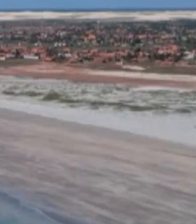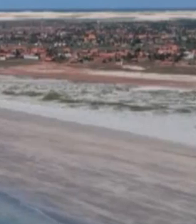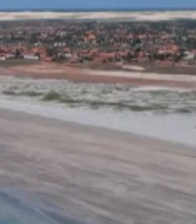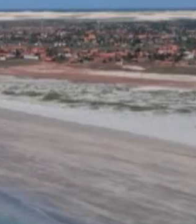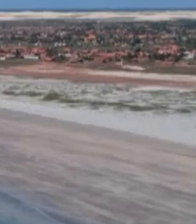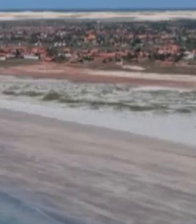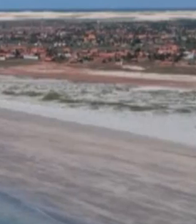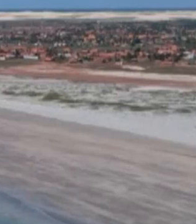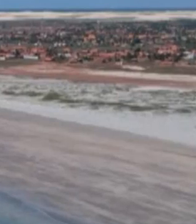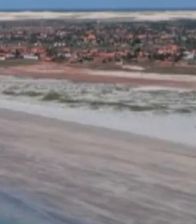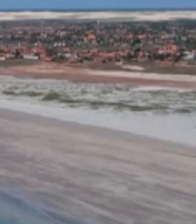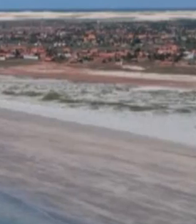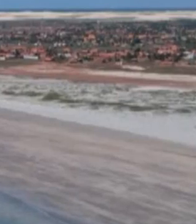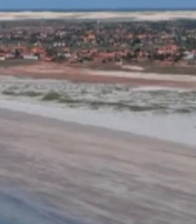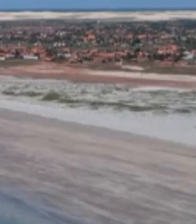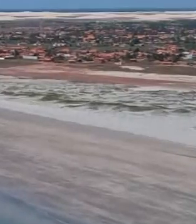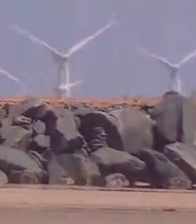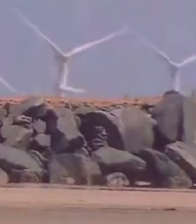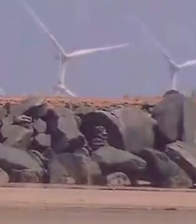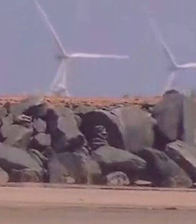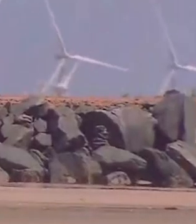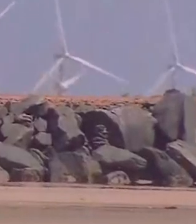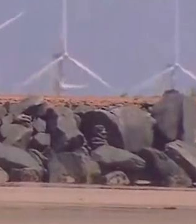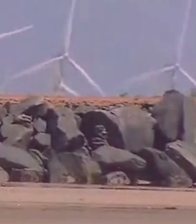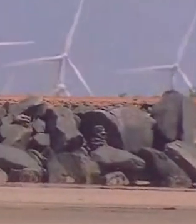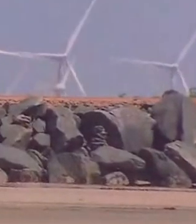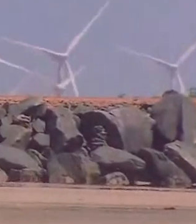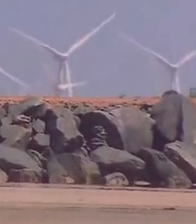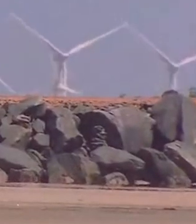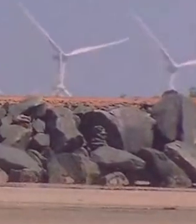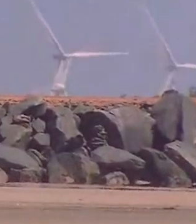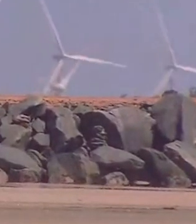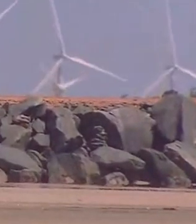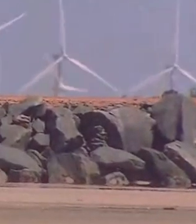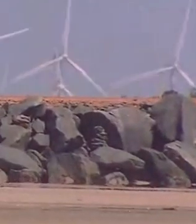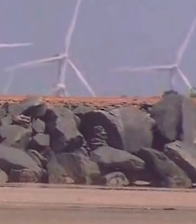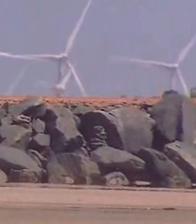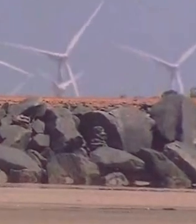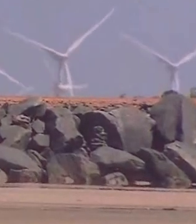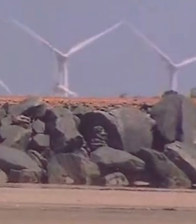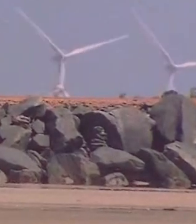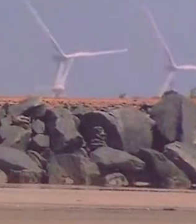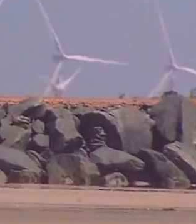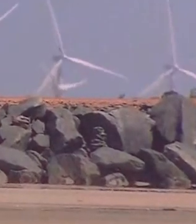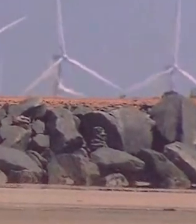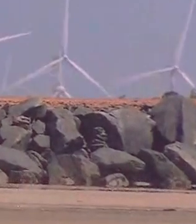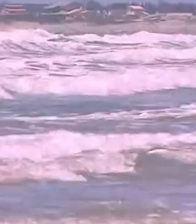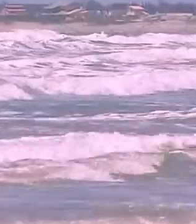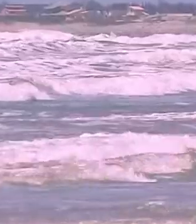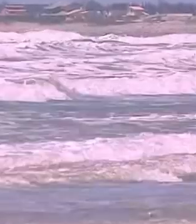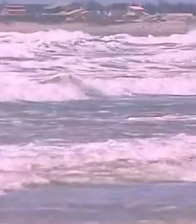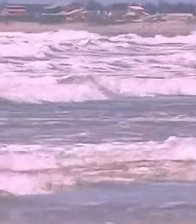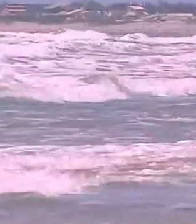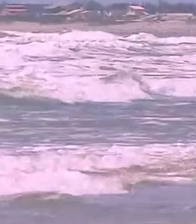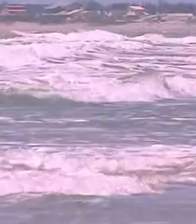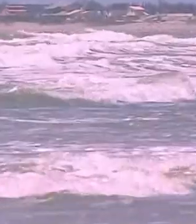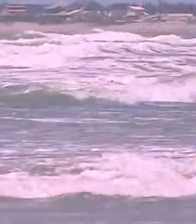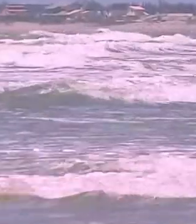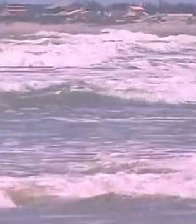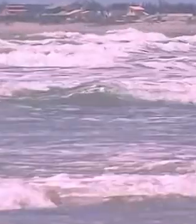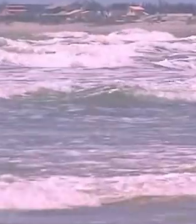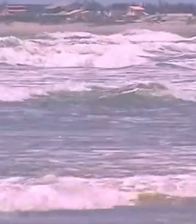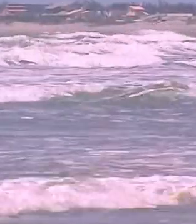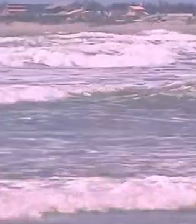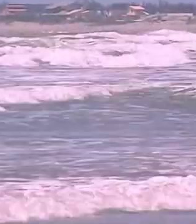A gente se vê